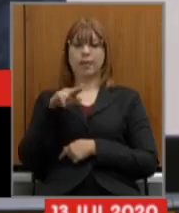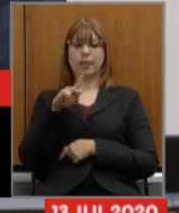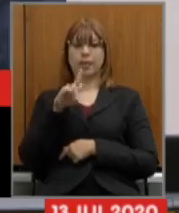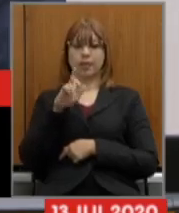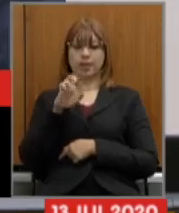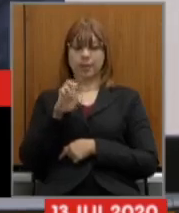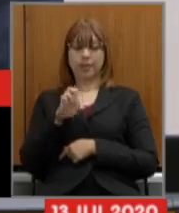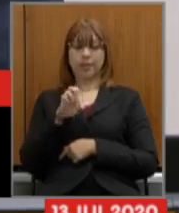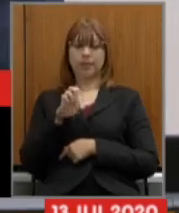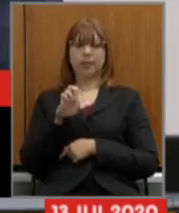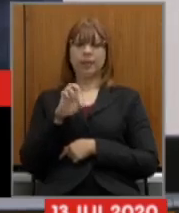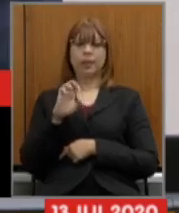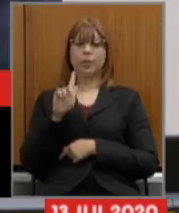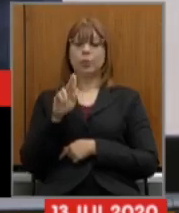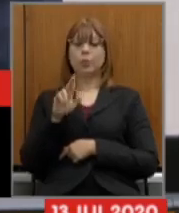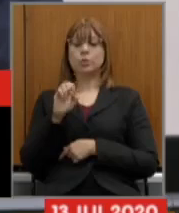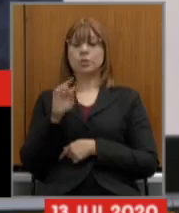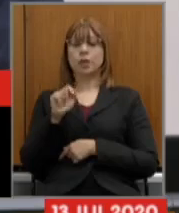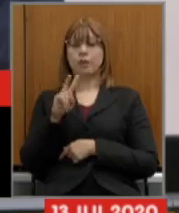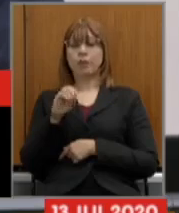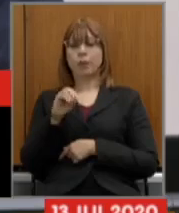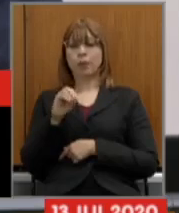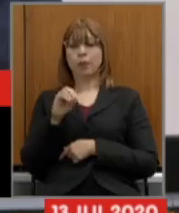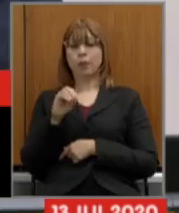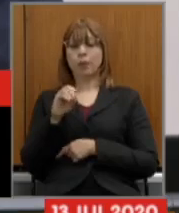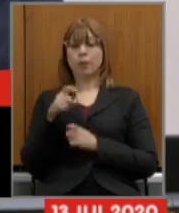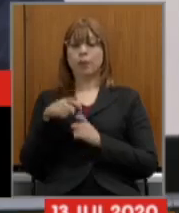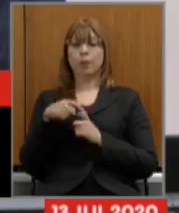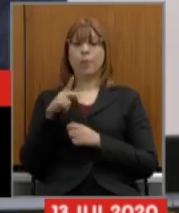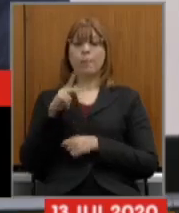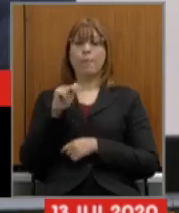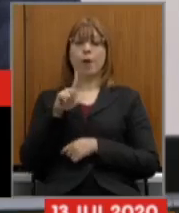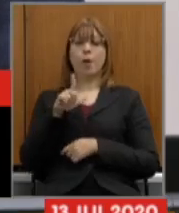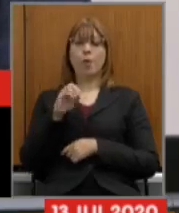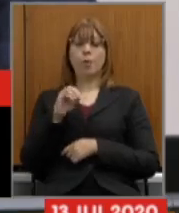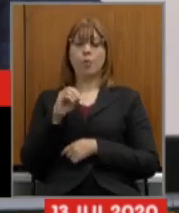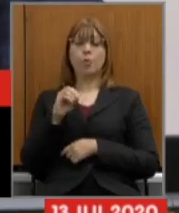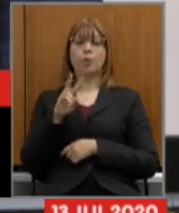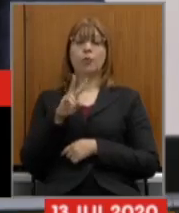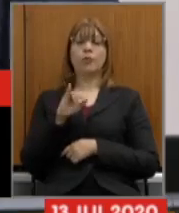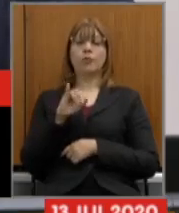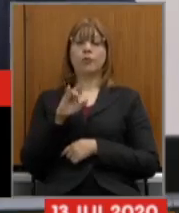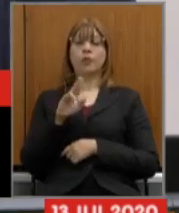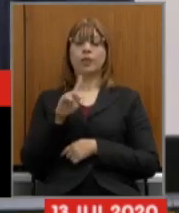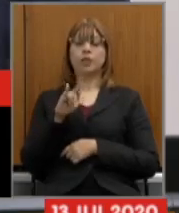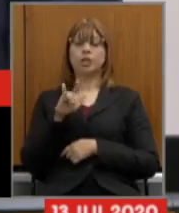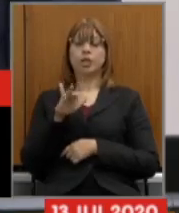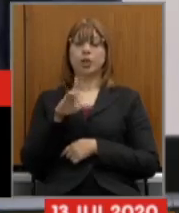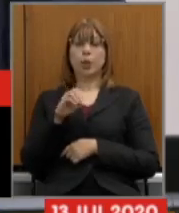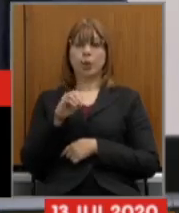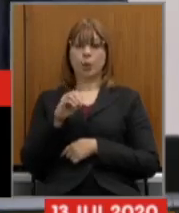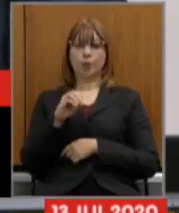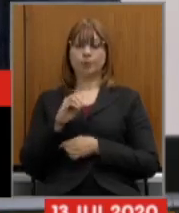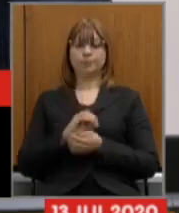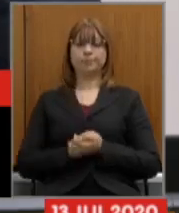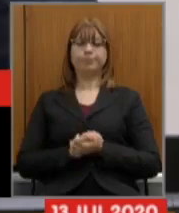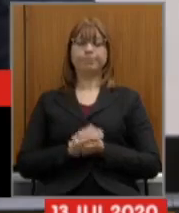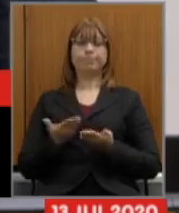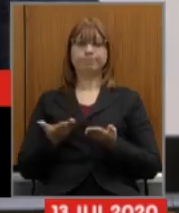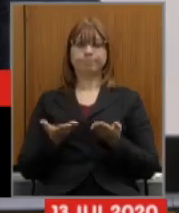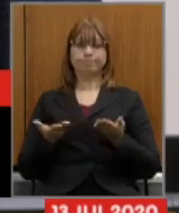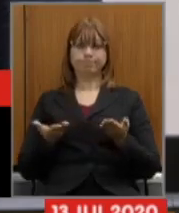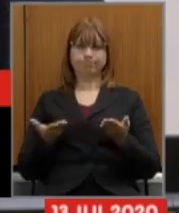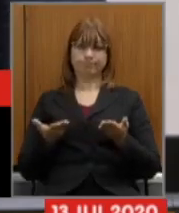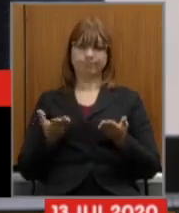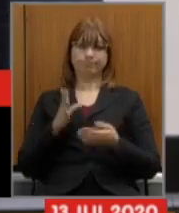Gustavo Mitre deputado doutor Paulo e deputado Virgílio Guimarães passaremos agora para as falas dos